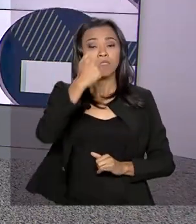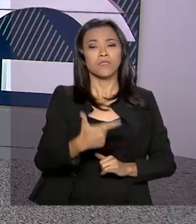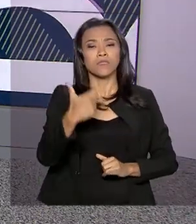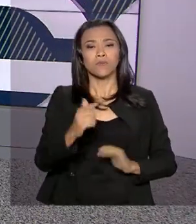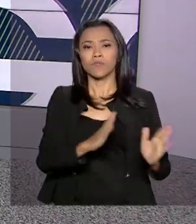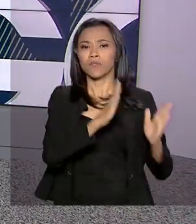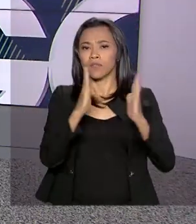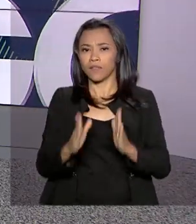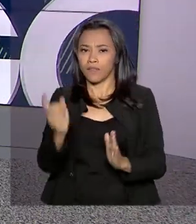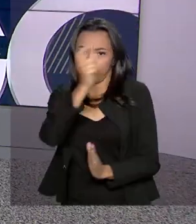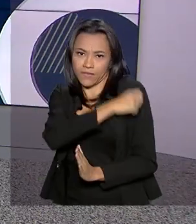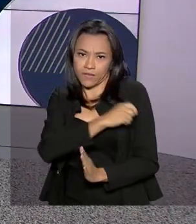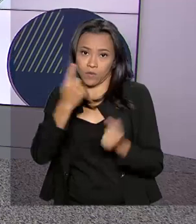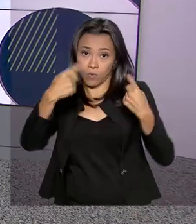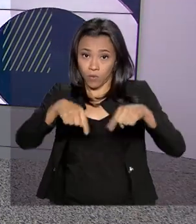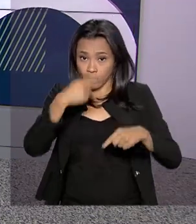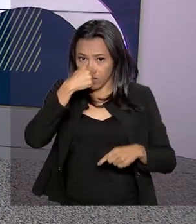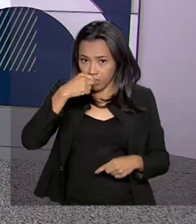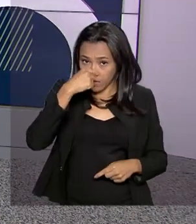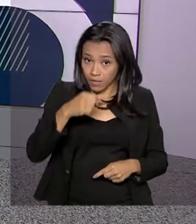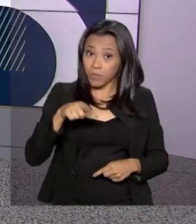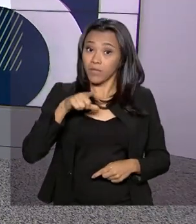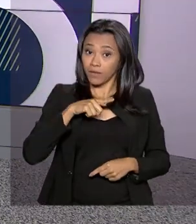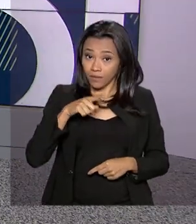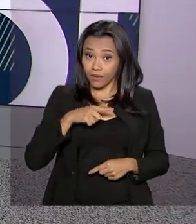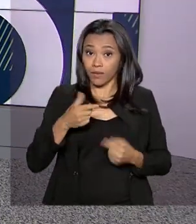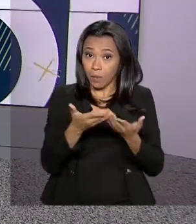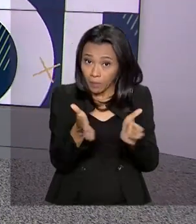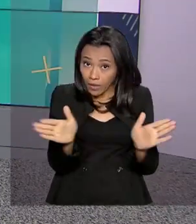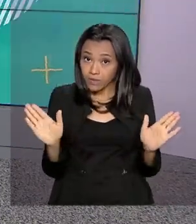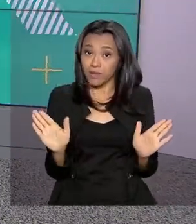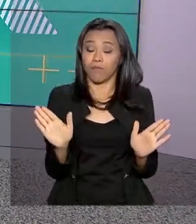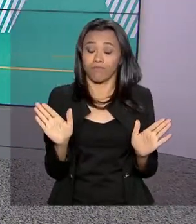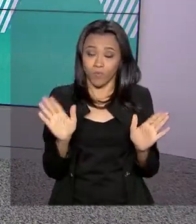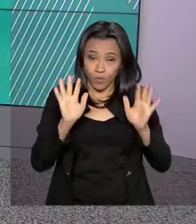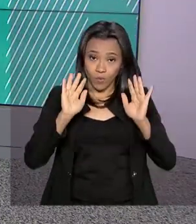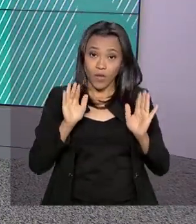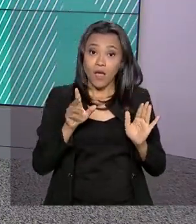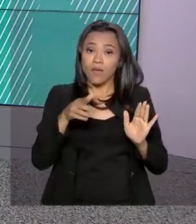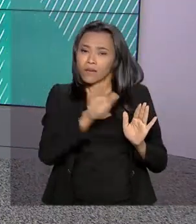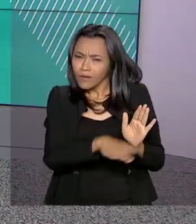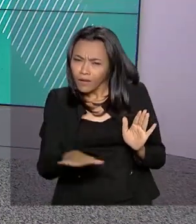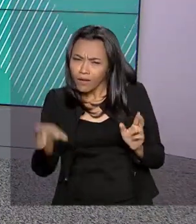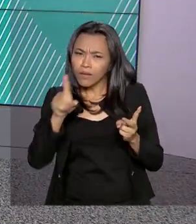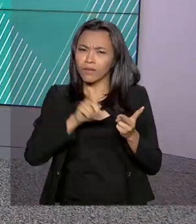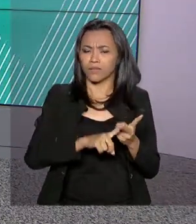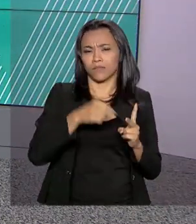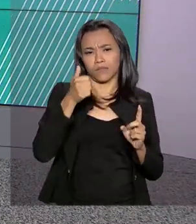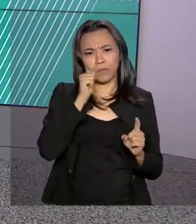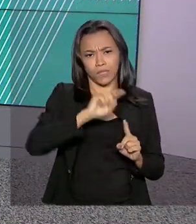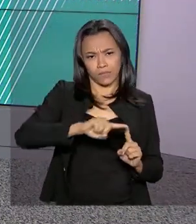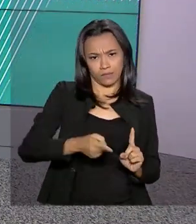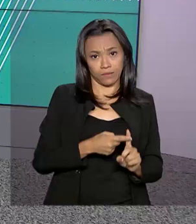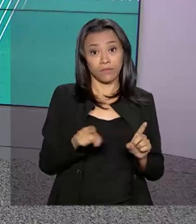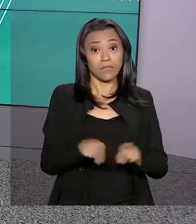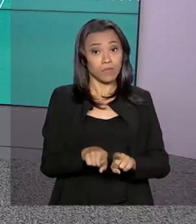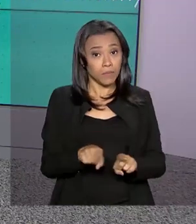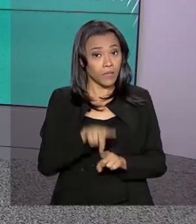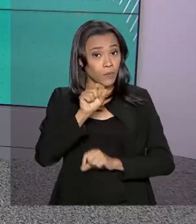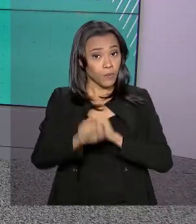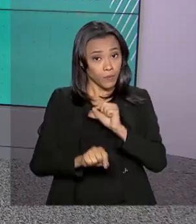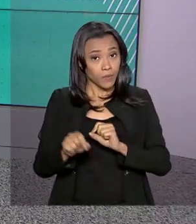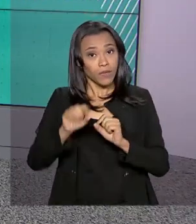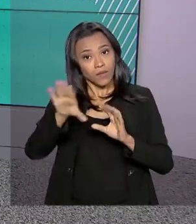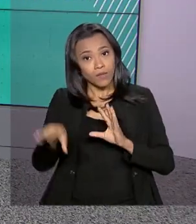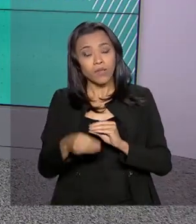de vacinação contra a gripe, com ampliação do público-alvo. Agora, além de crianças e gestantes, também fazem parte da